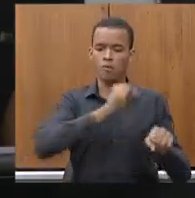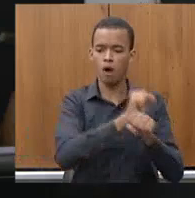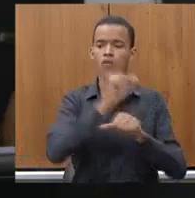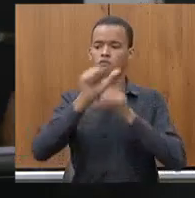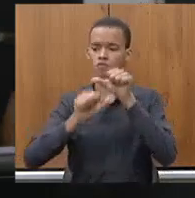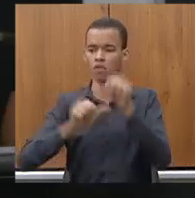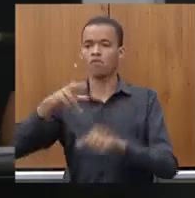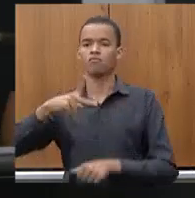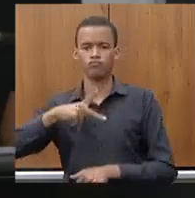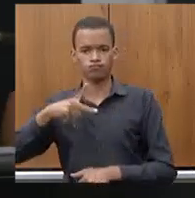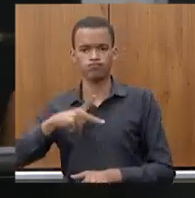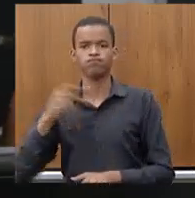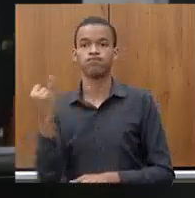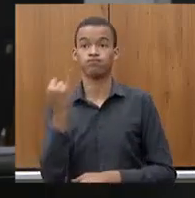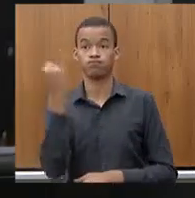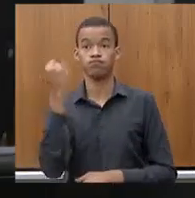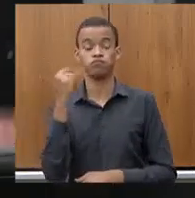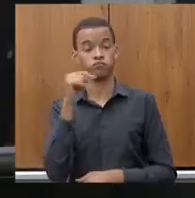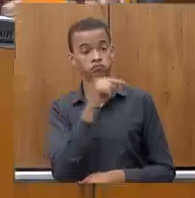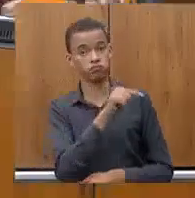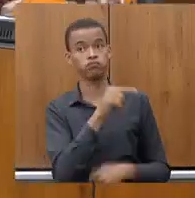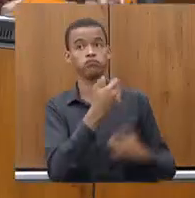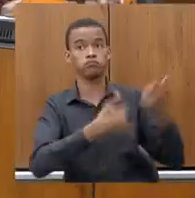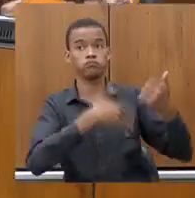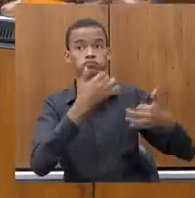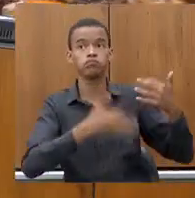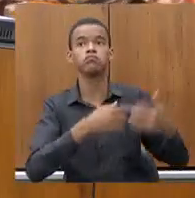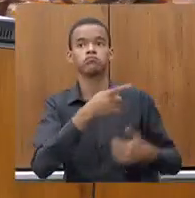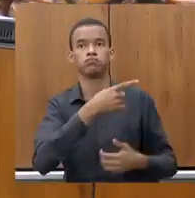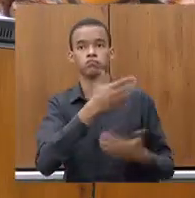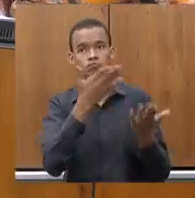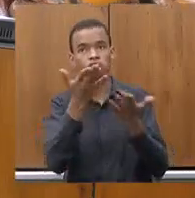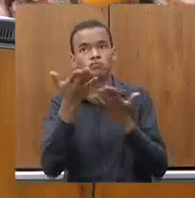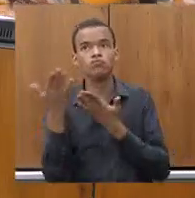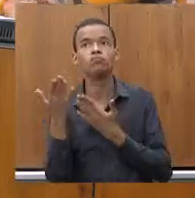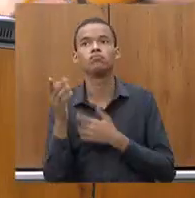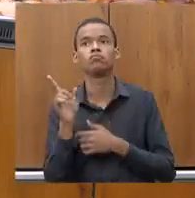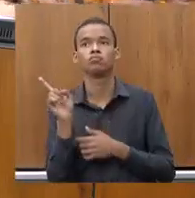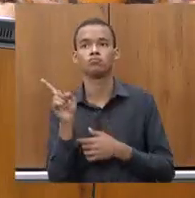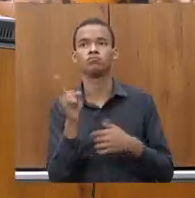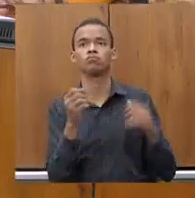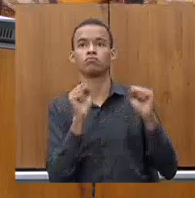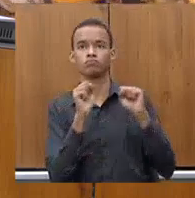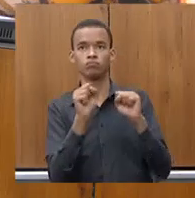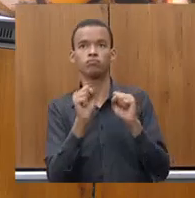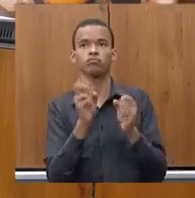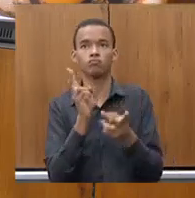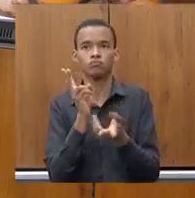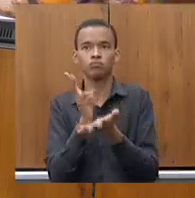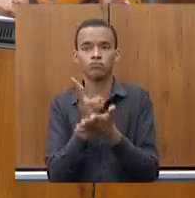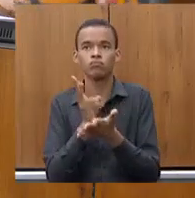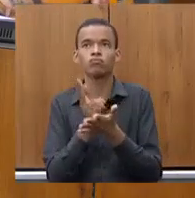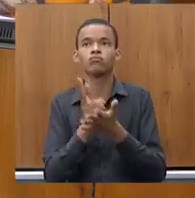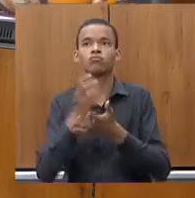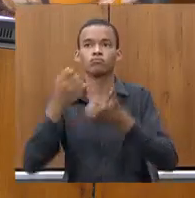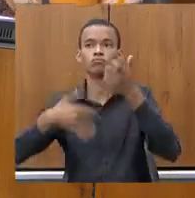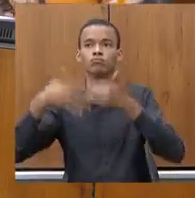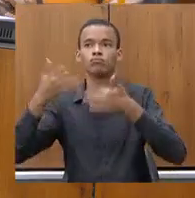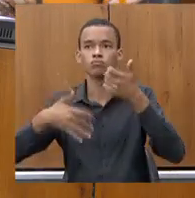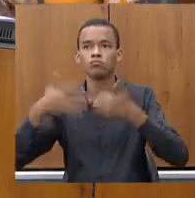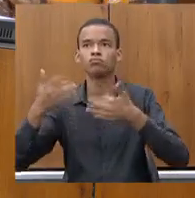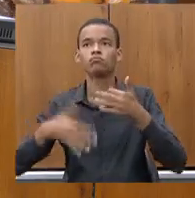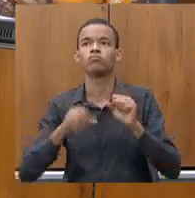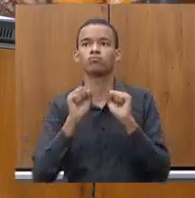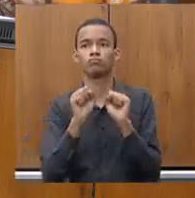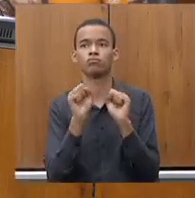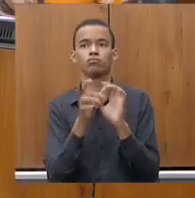era essa a observação que eu queria fazer, e eu passo a palavra para a vossa excelência, para a tréplica, em relação às considerações do